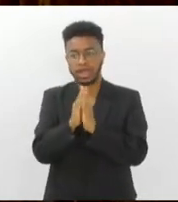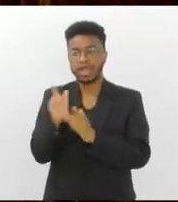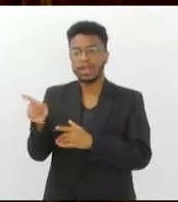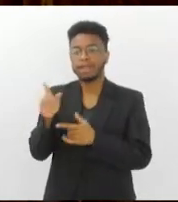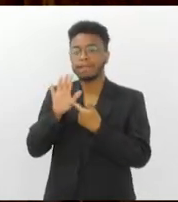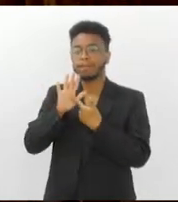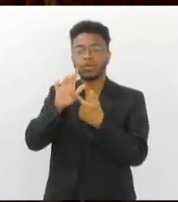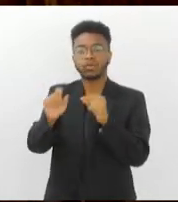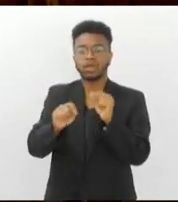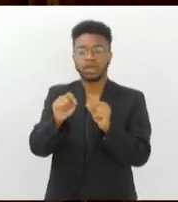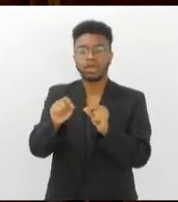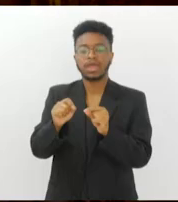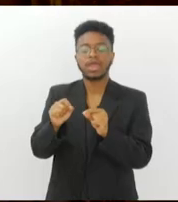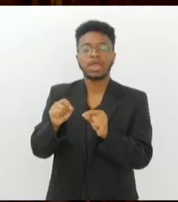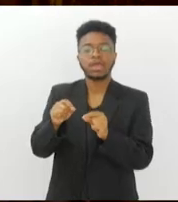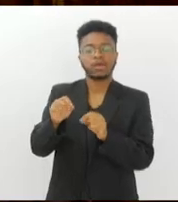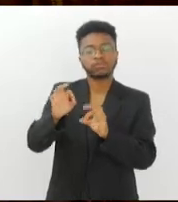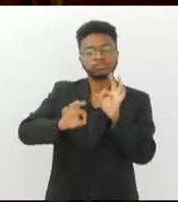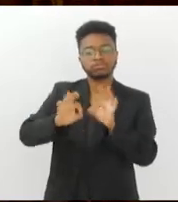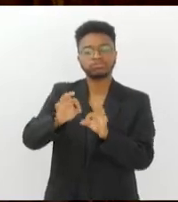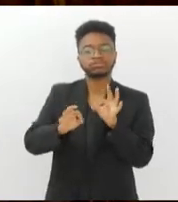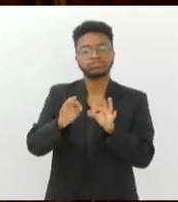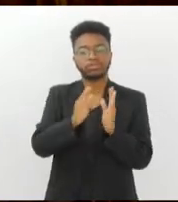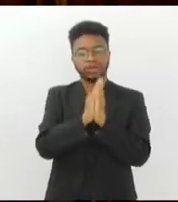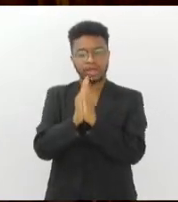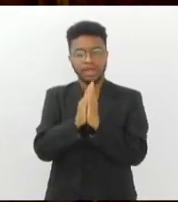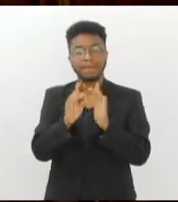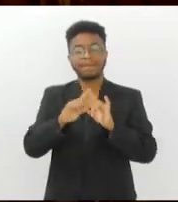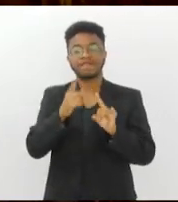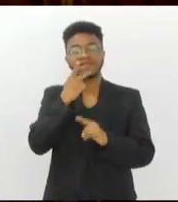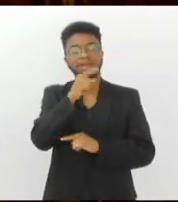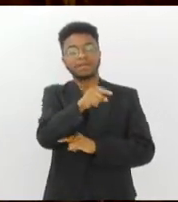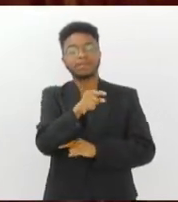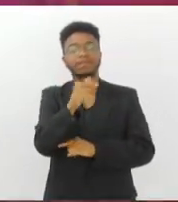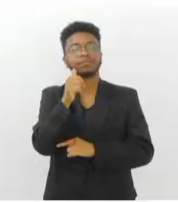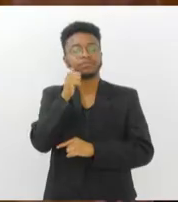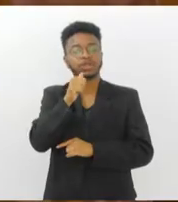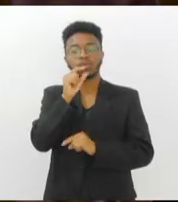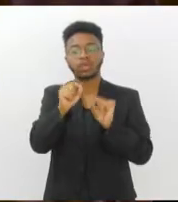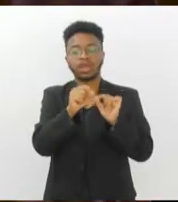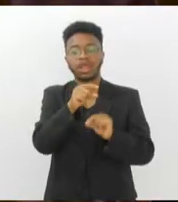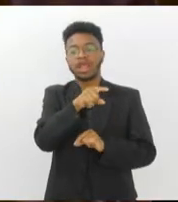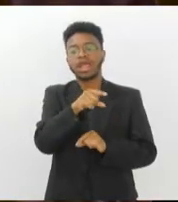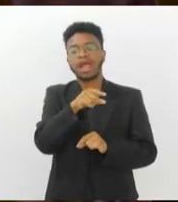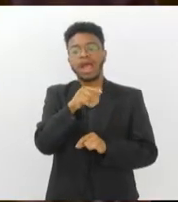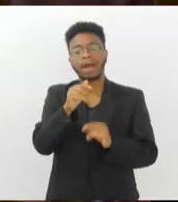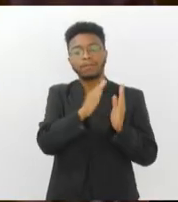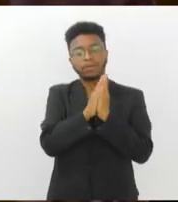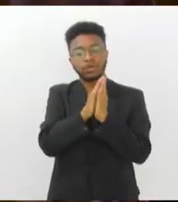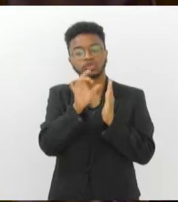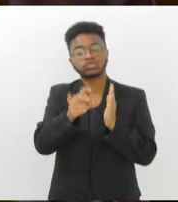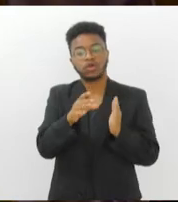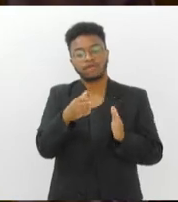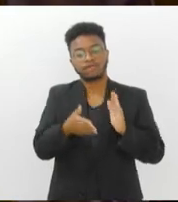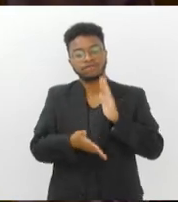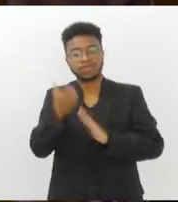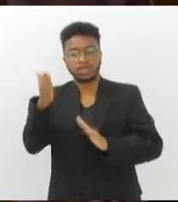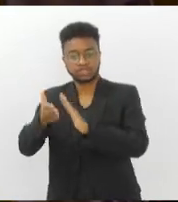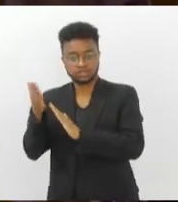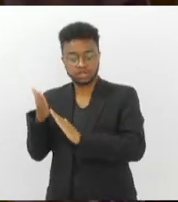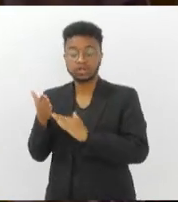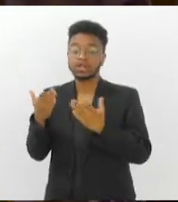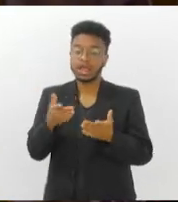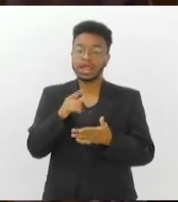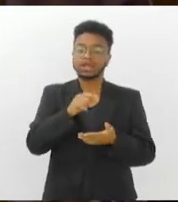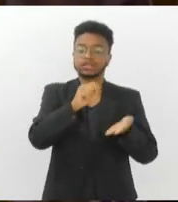bonecas e convence a menina de que, na verdade, ela estaria apenas viajando. Então ele passa a escrever belas cartas em nome de